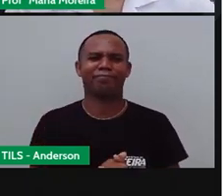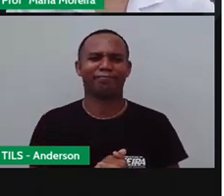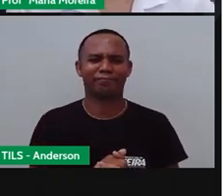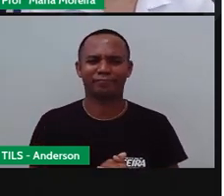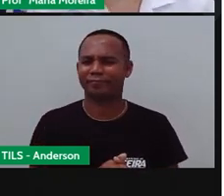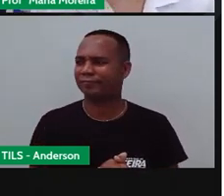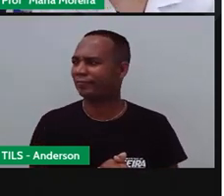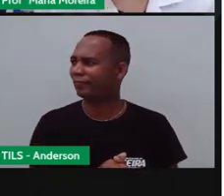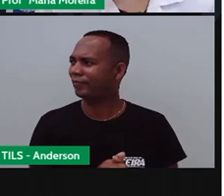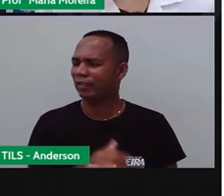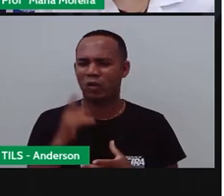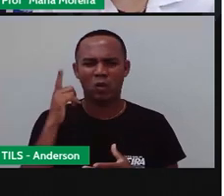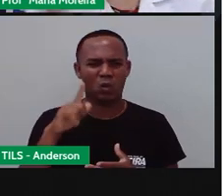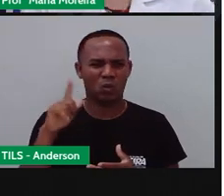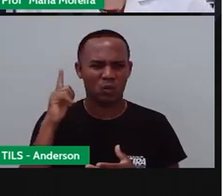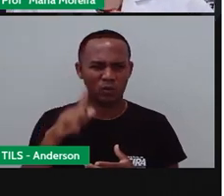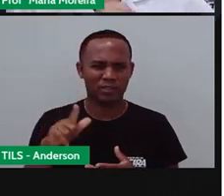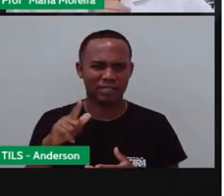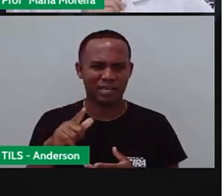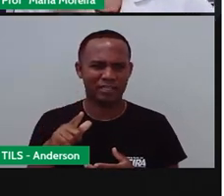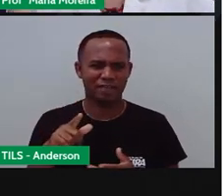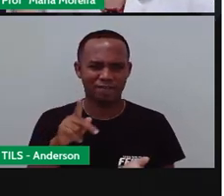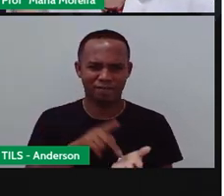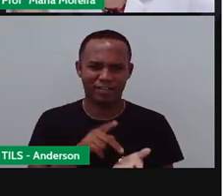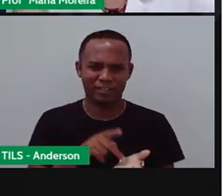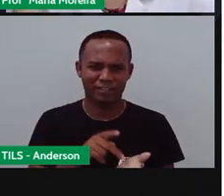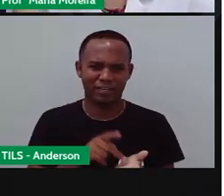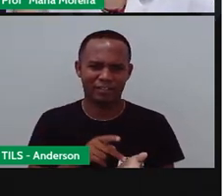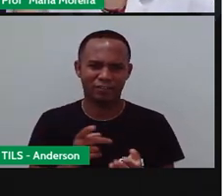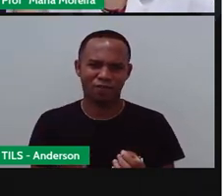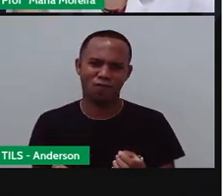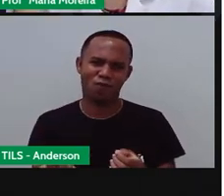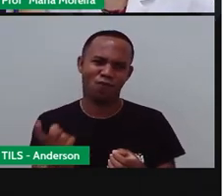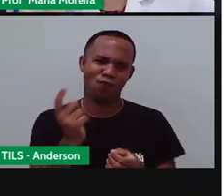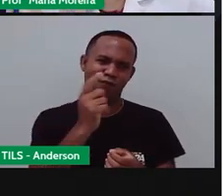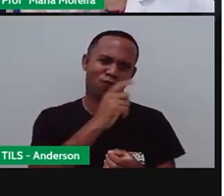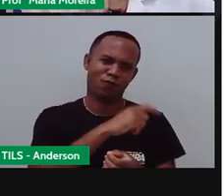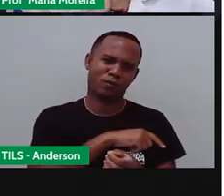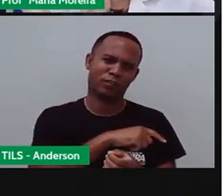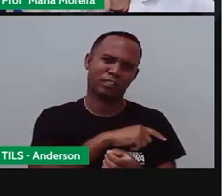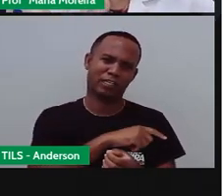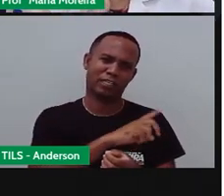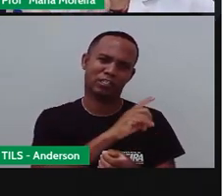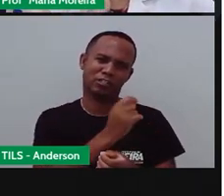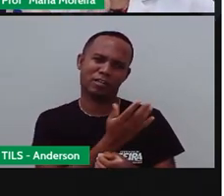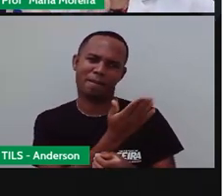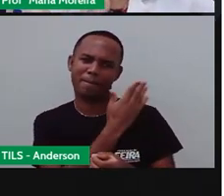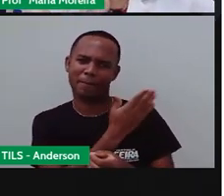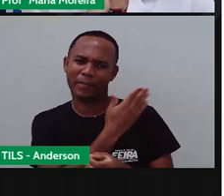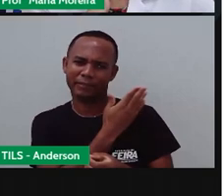Será que a gente consegue Viajar no tempo De verdade? A gente consegue Viajar no tempo Com a imaginação E aí?